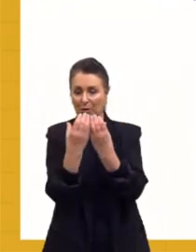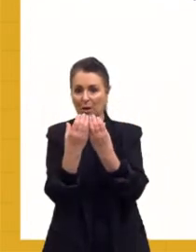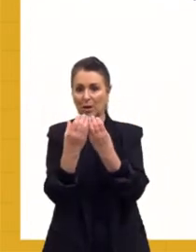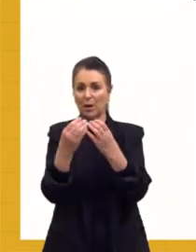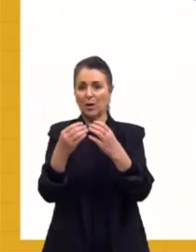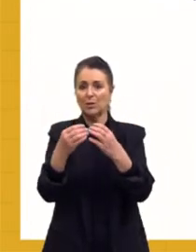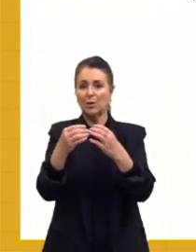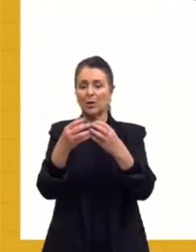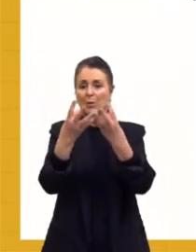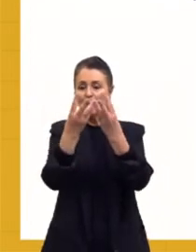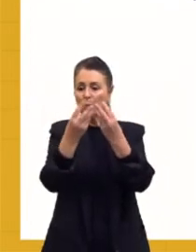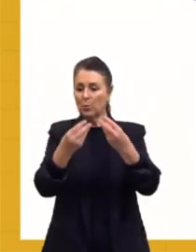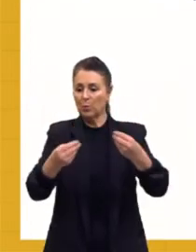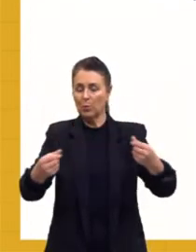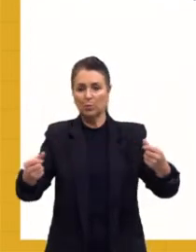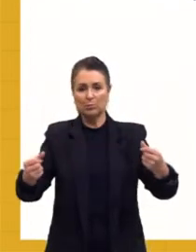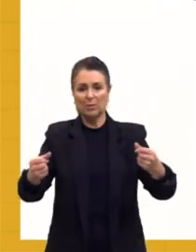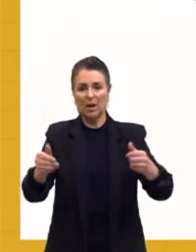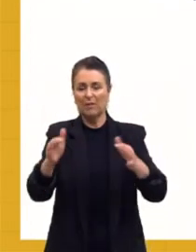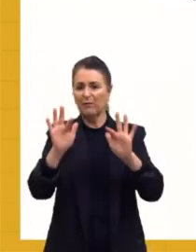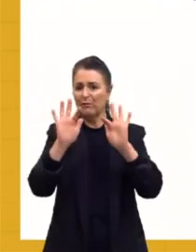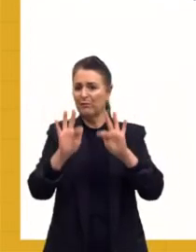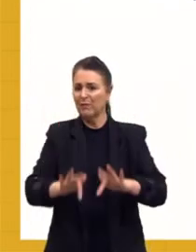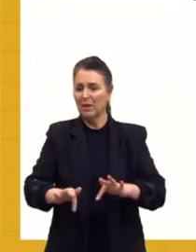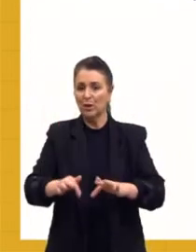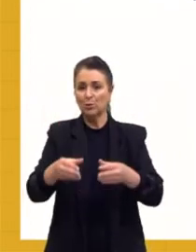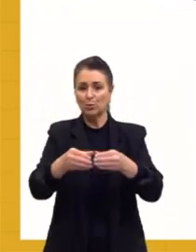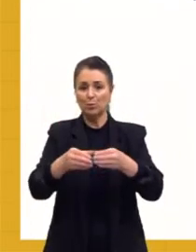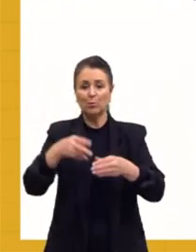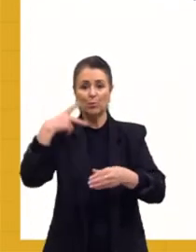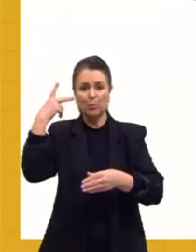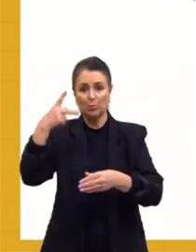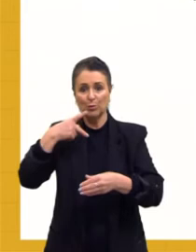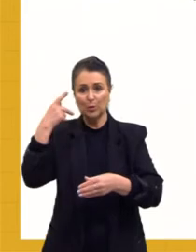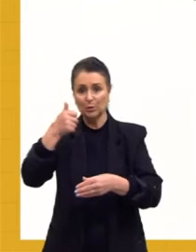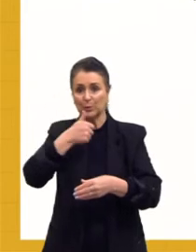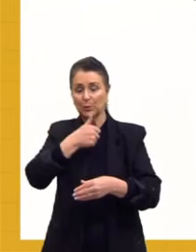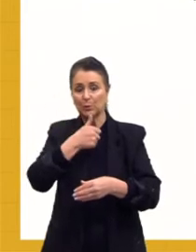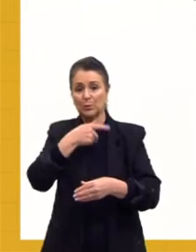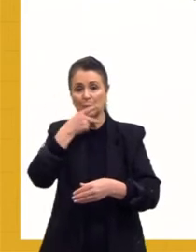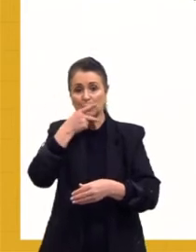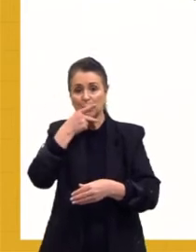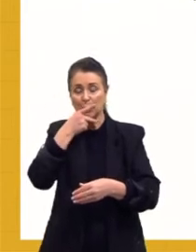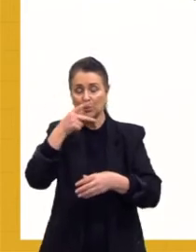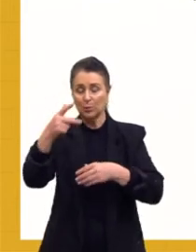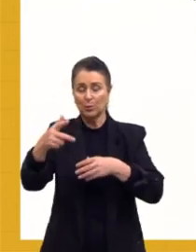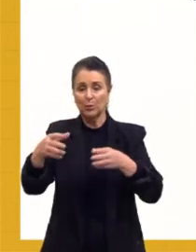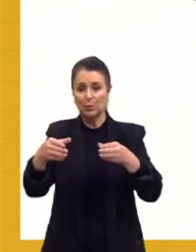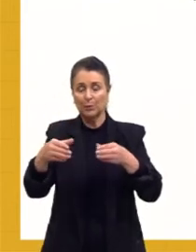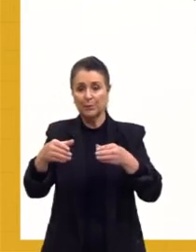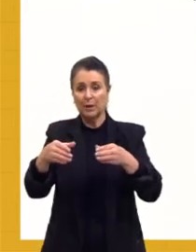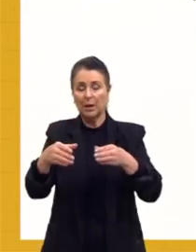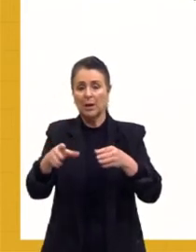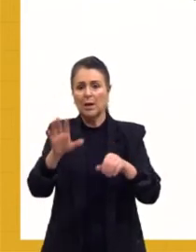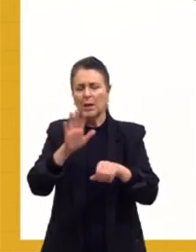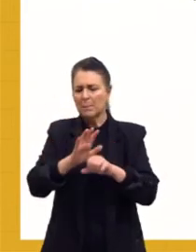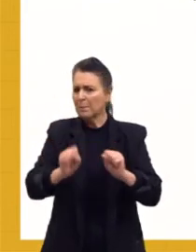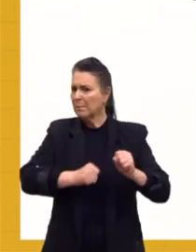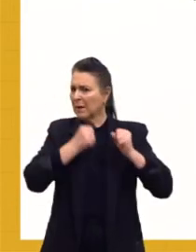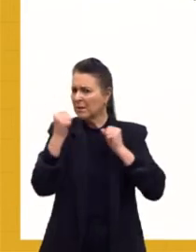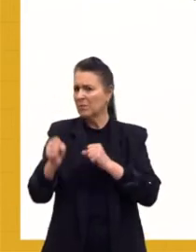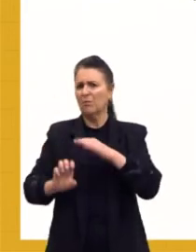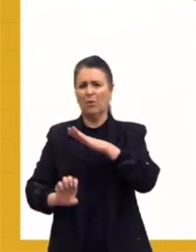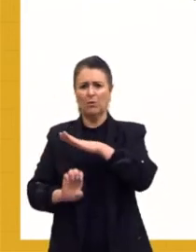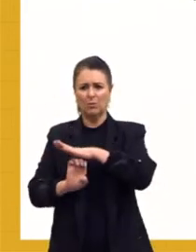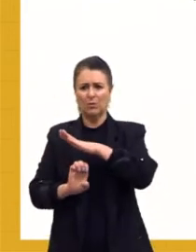então, outra marca desse totalitarismo, a ausência de partidos de oposição. Novamente, ele fortalece ainda mais o Estado,